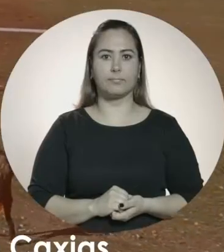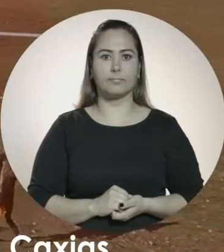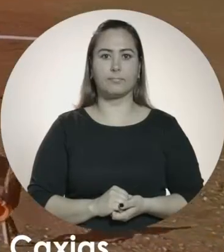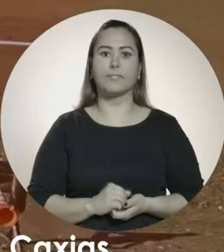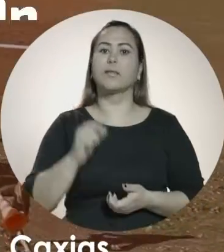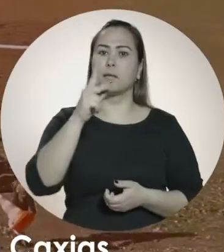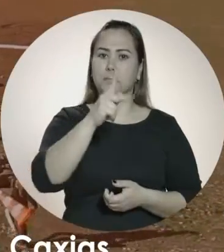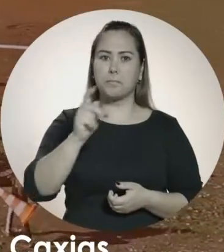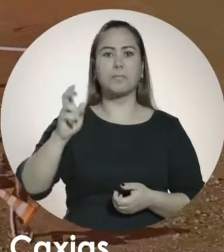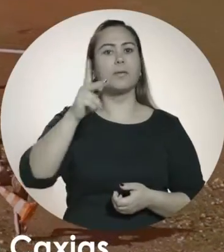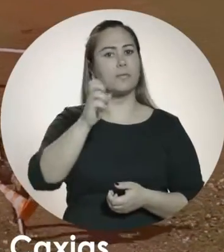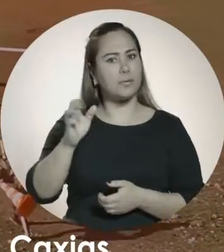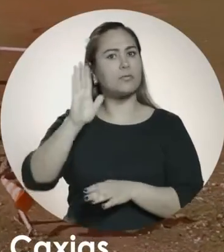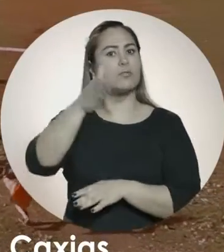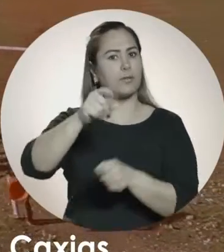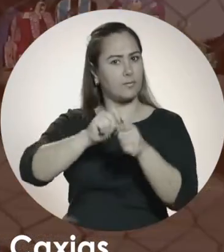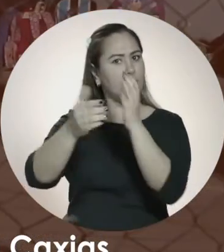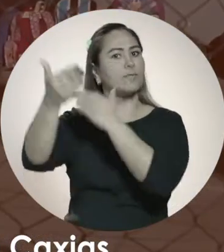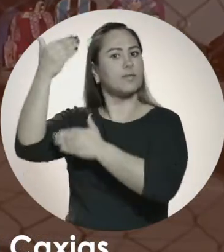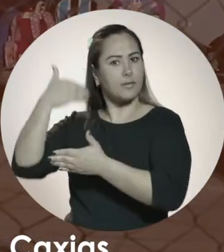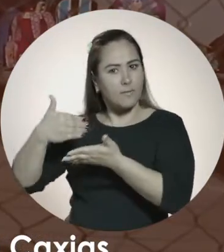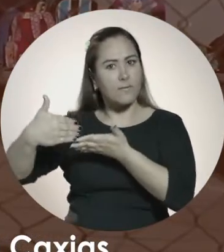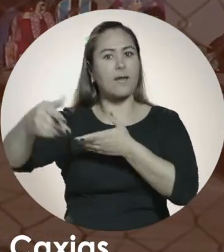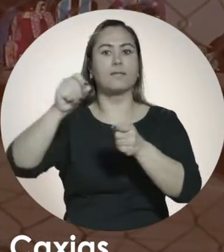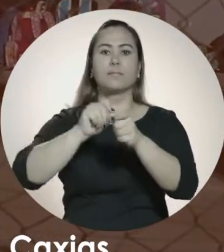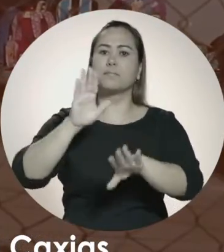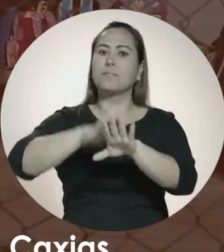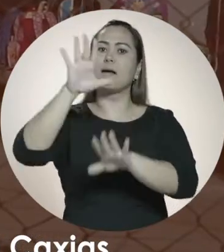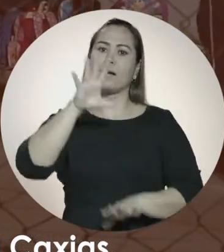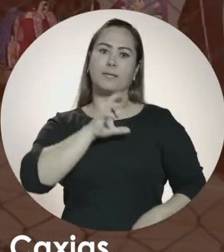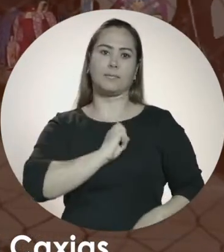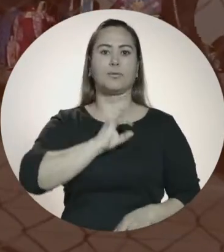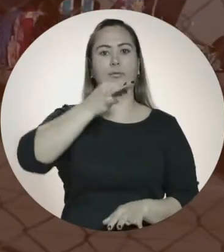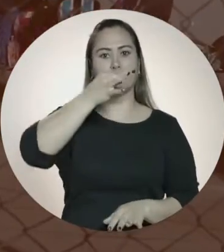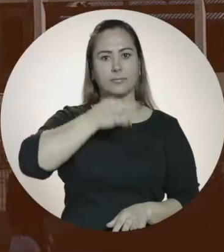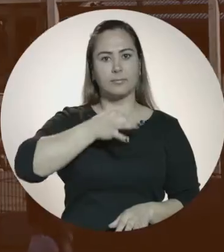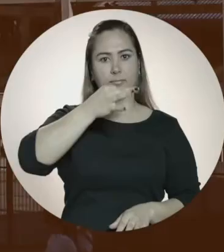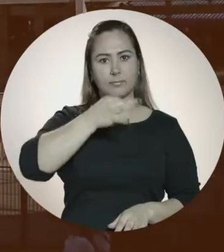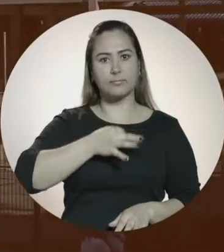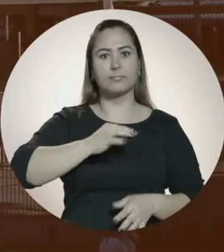Pepe já fez e fará muito mais. Por amor a Caxias.